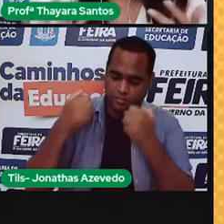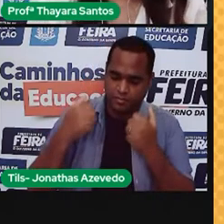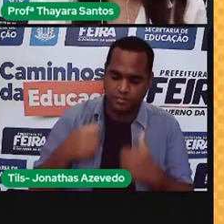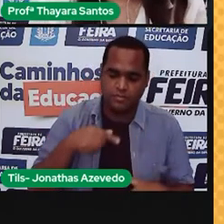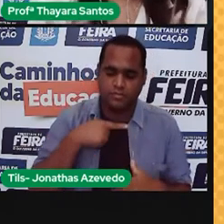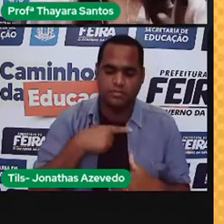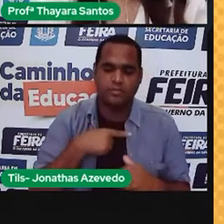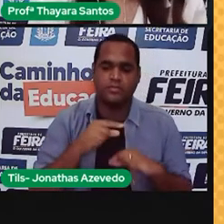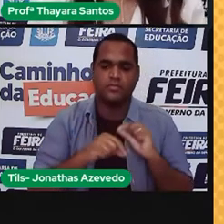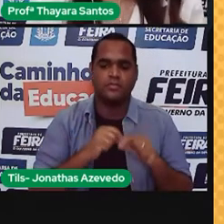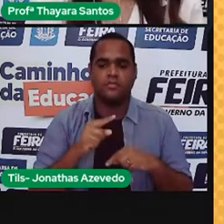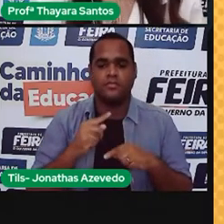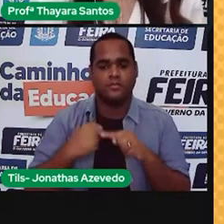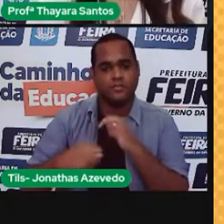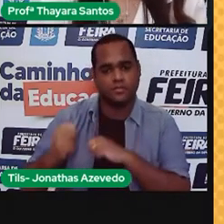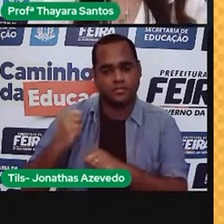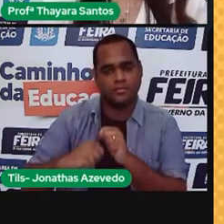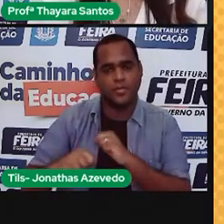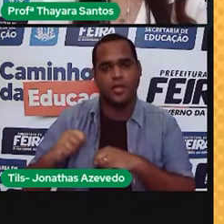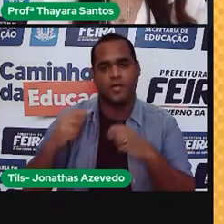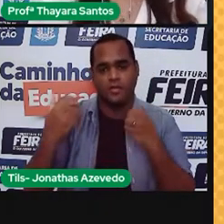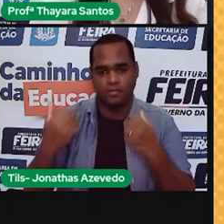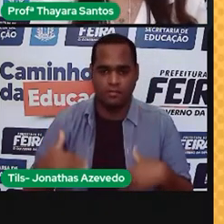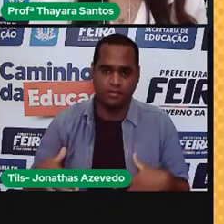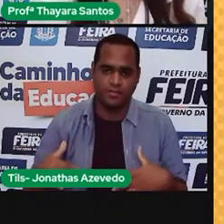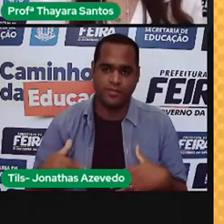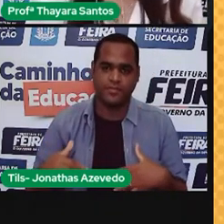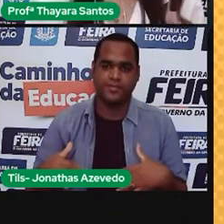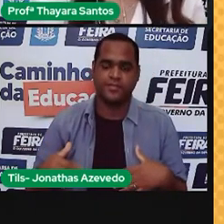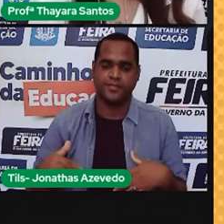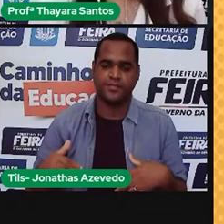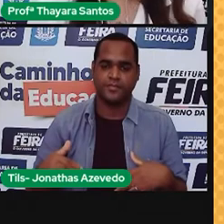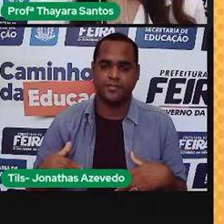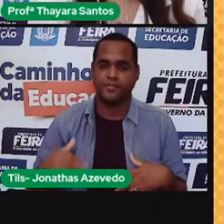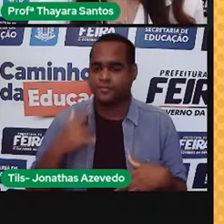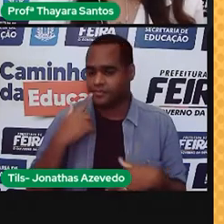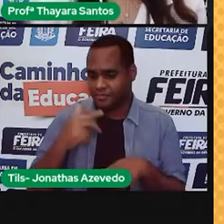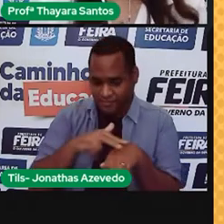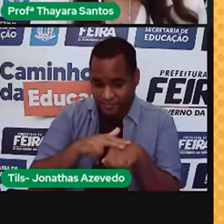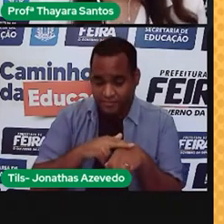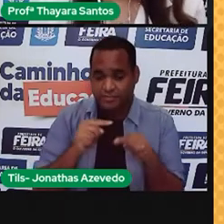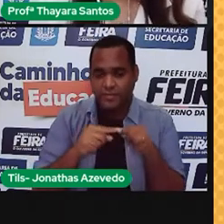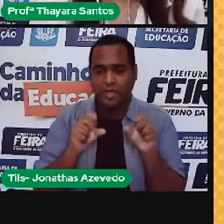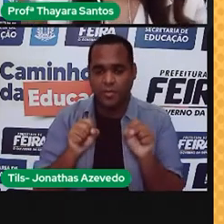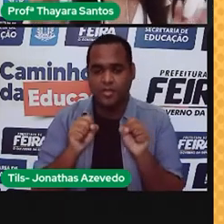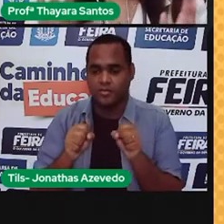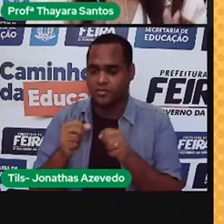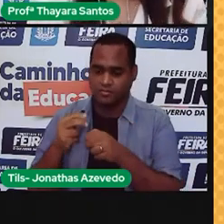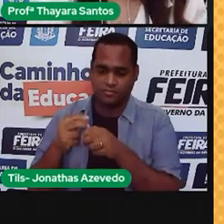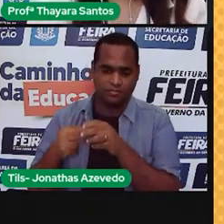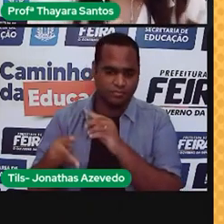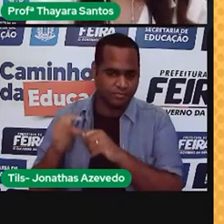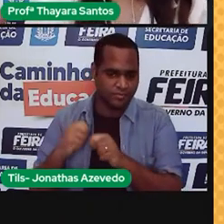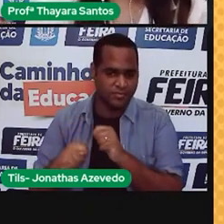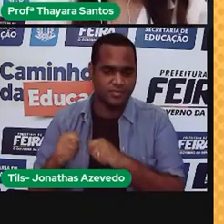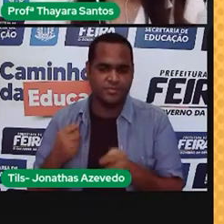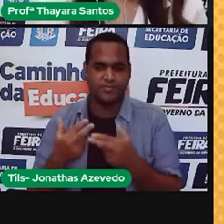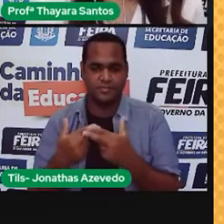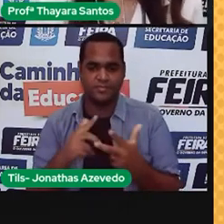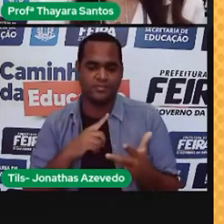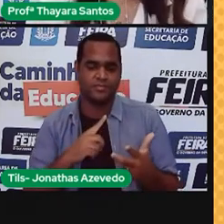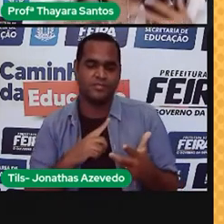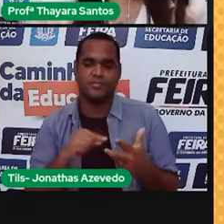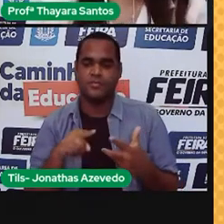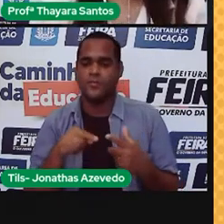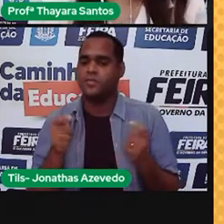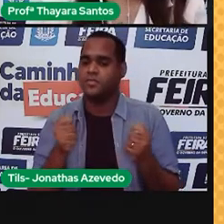para economizar naquele mês. Mas isso quer dizer que quando a bandeira está verde, pode consumir de qualquer jeito? Claro que não. Porque quando tudo que a gente consome,